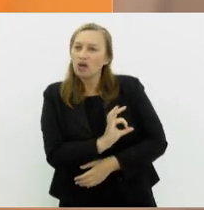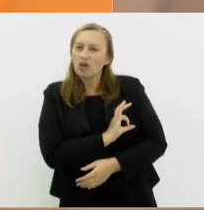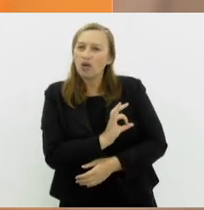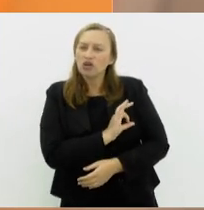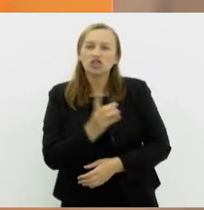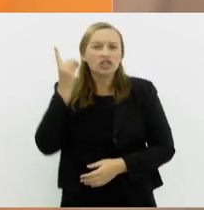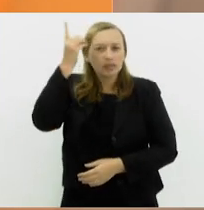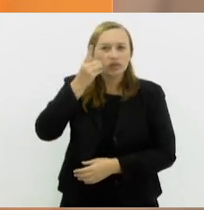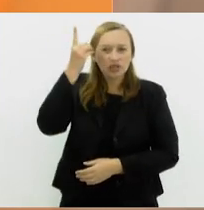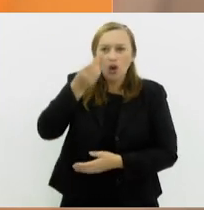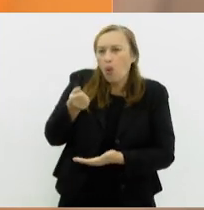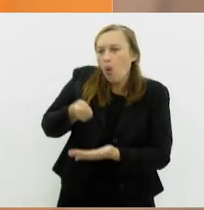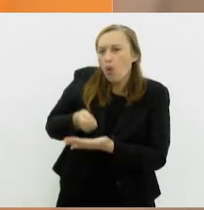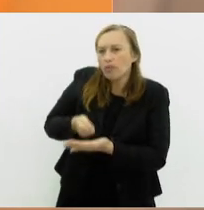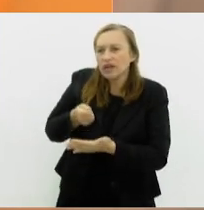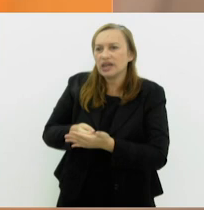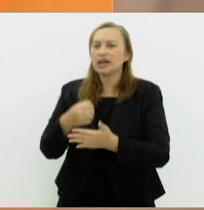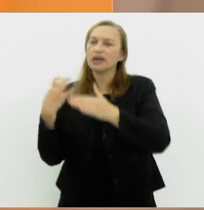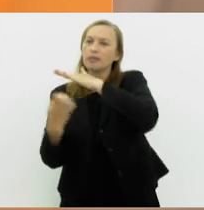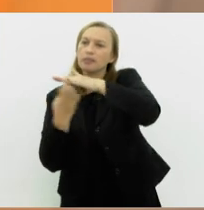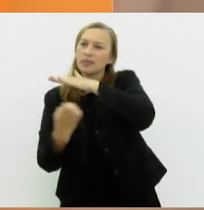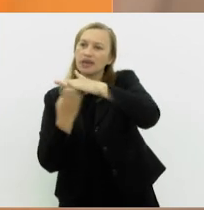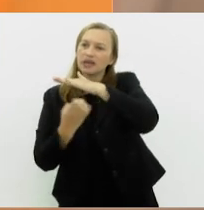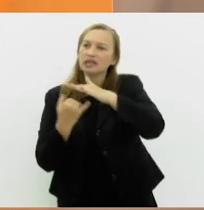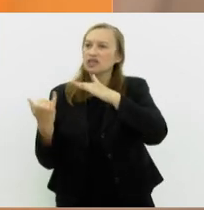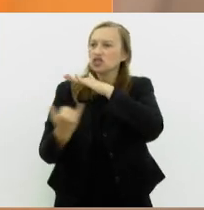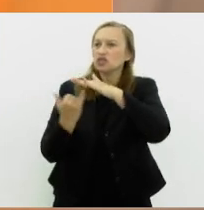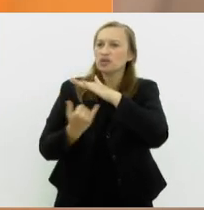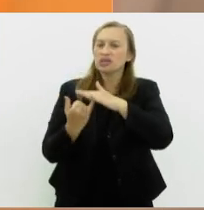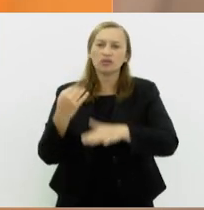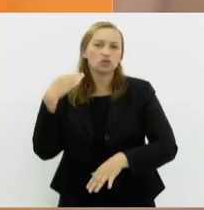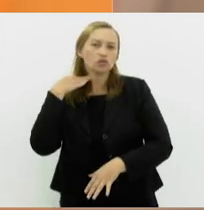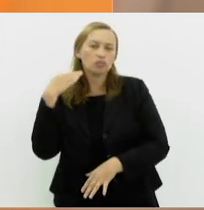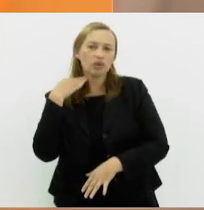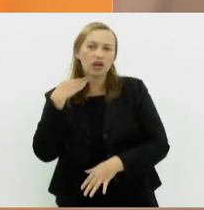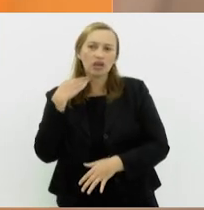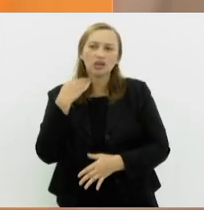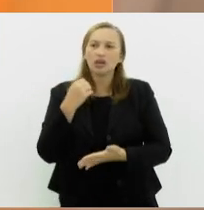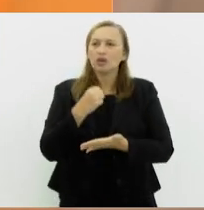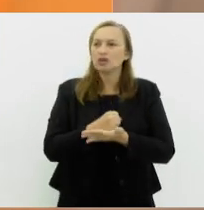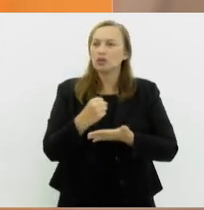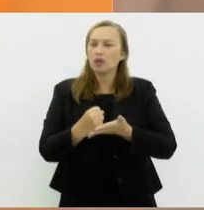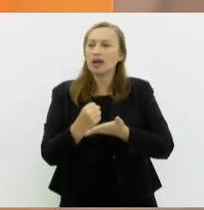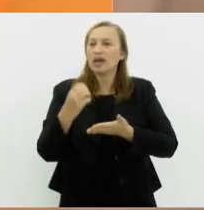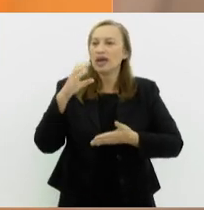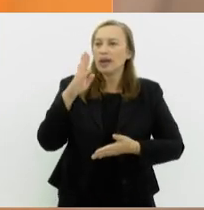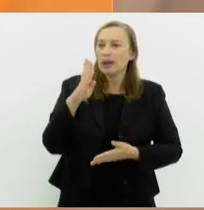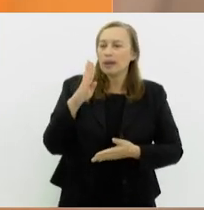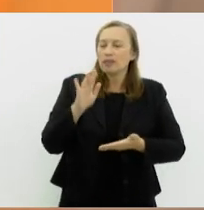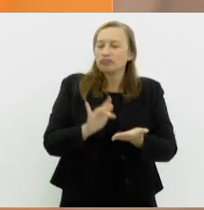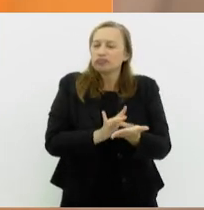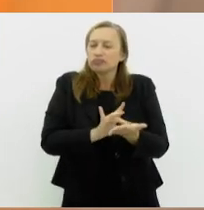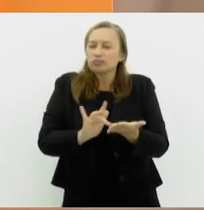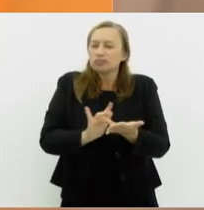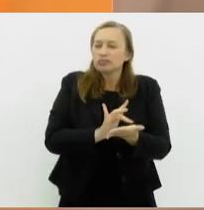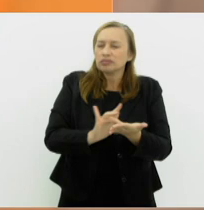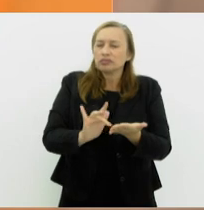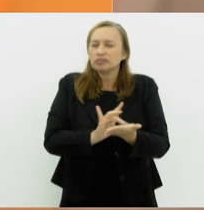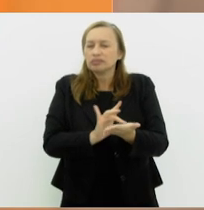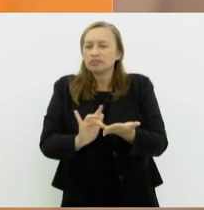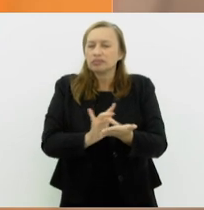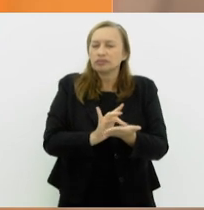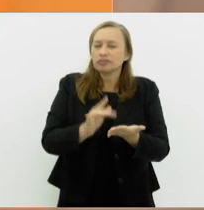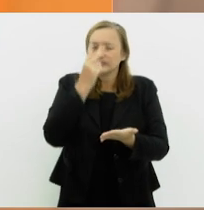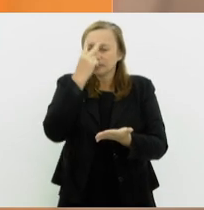empresas e instituições bancárias a disponibilizarem contratos em braile para pessoas com deficiência visual.